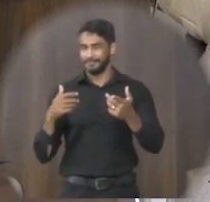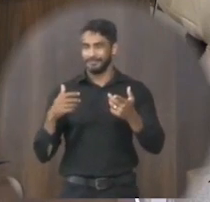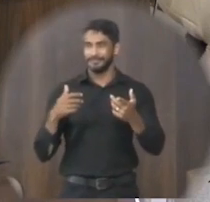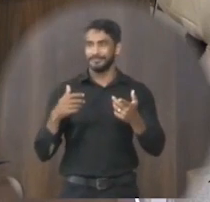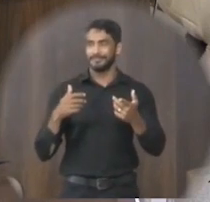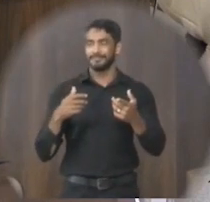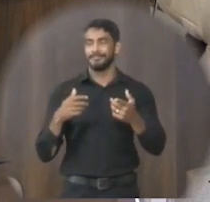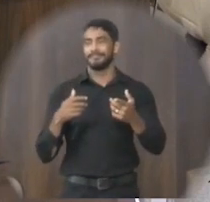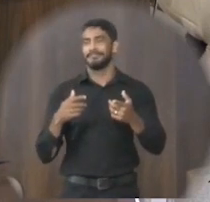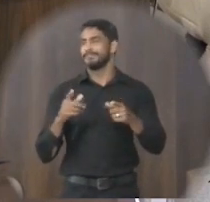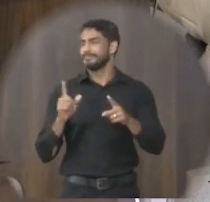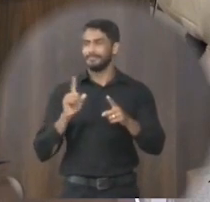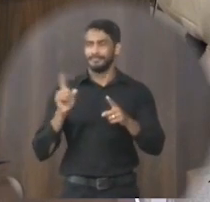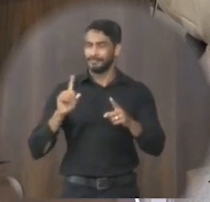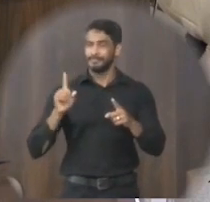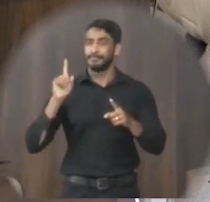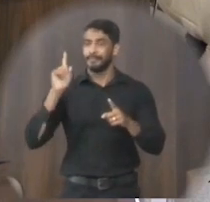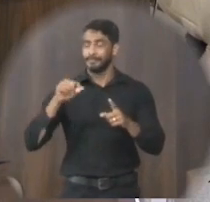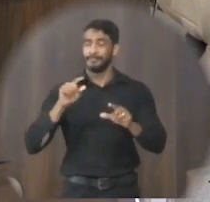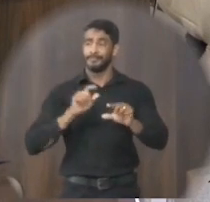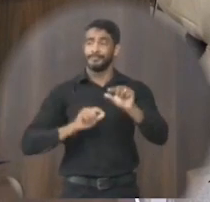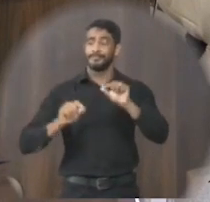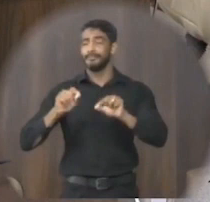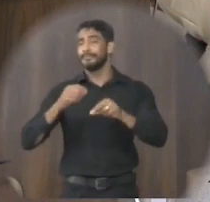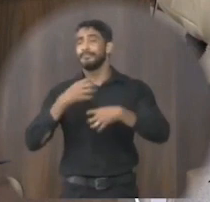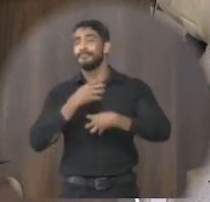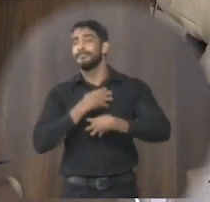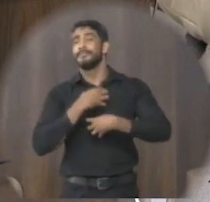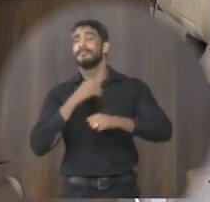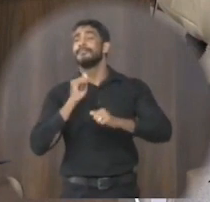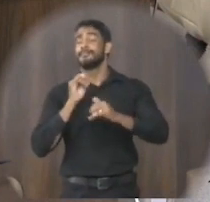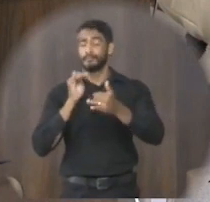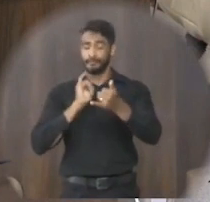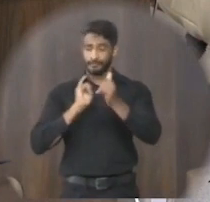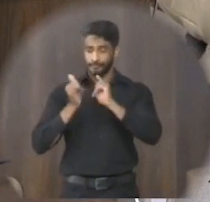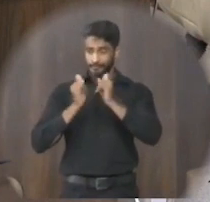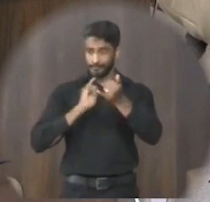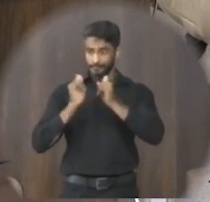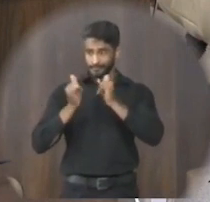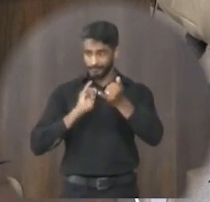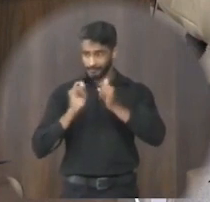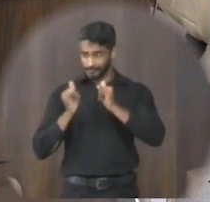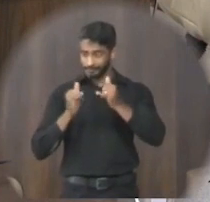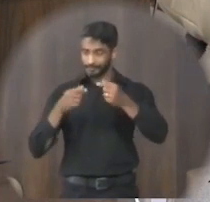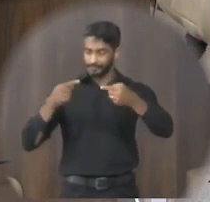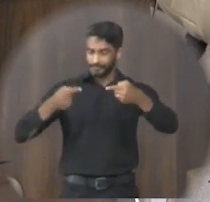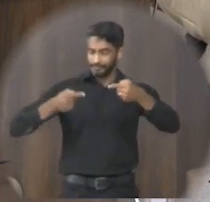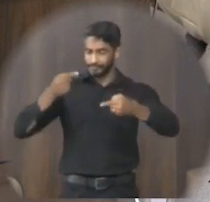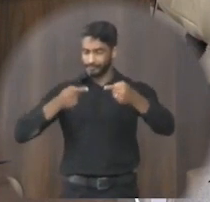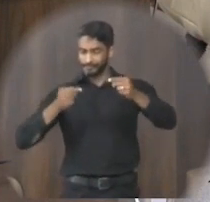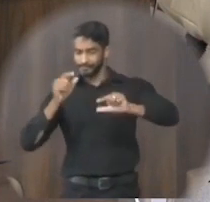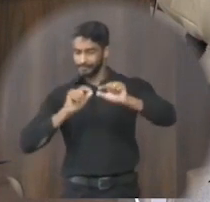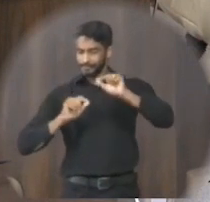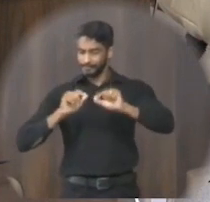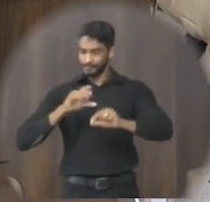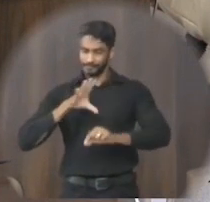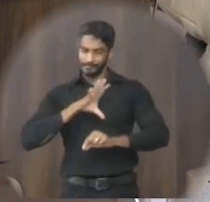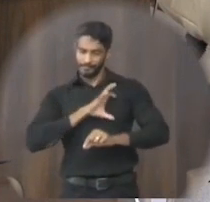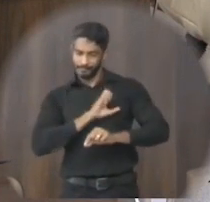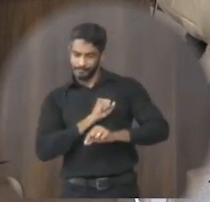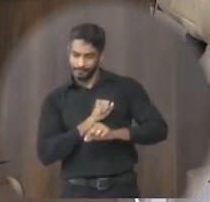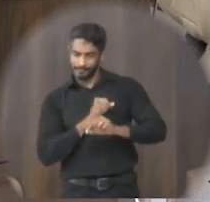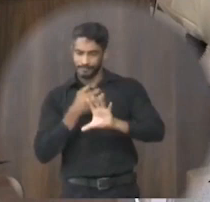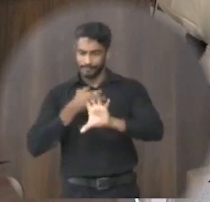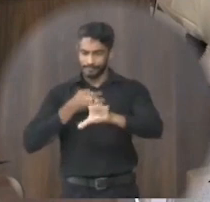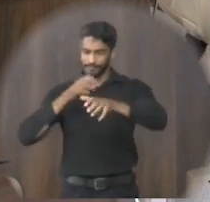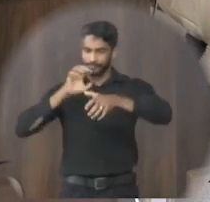todo entre torcidas é mais no sentido de informar e a gente debater que o amor ao próximo